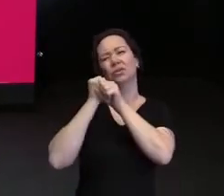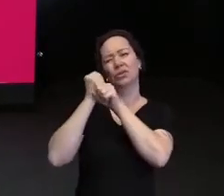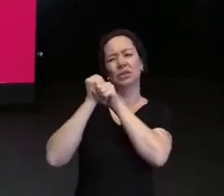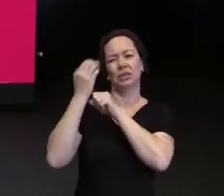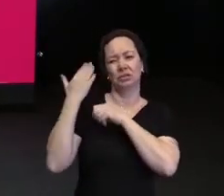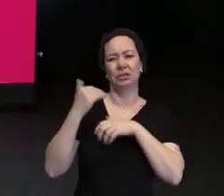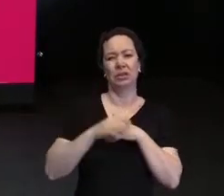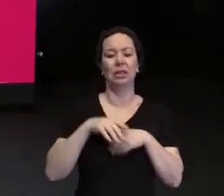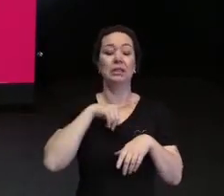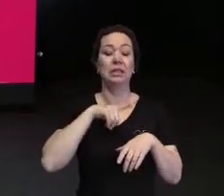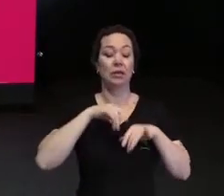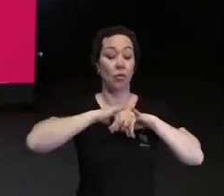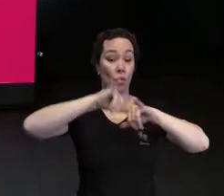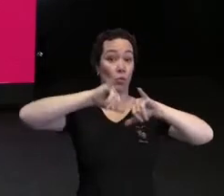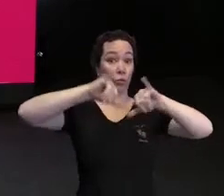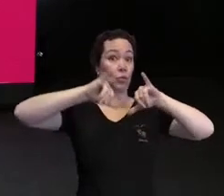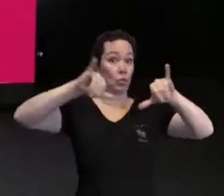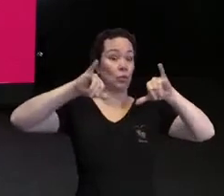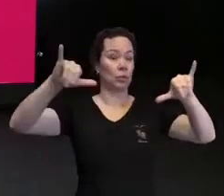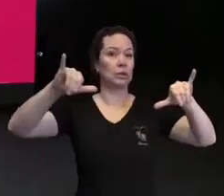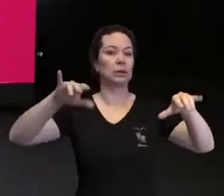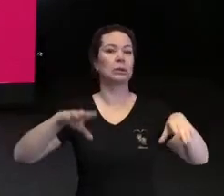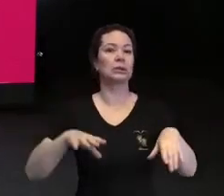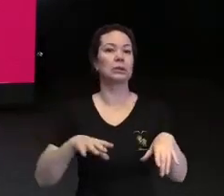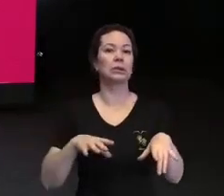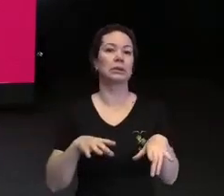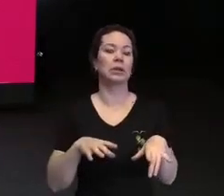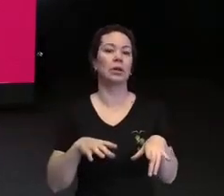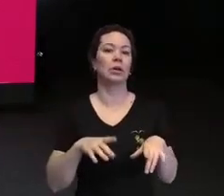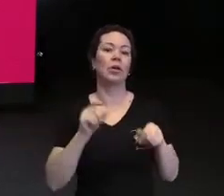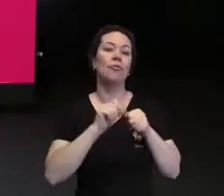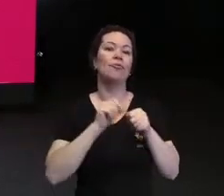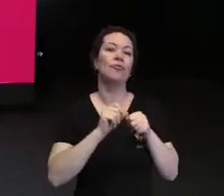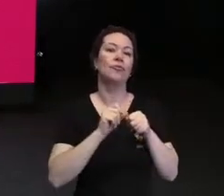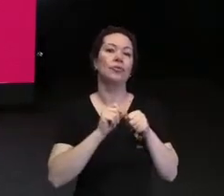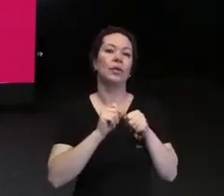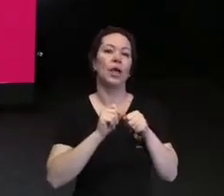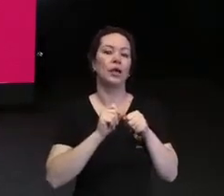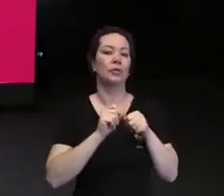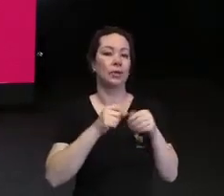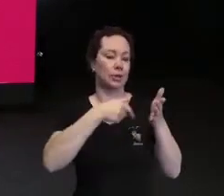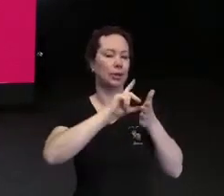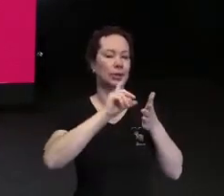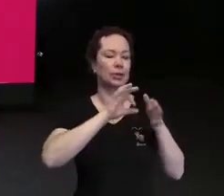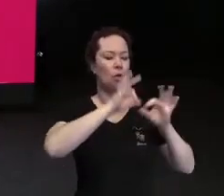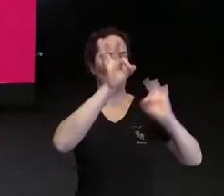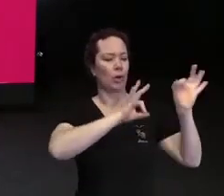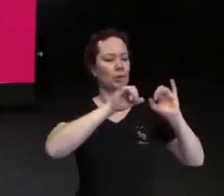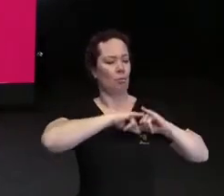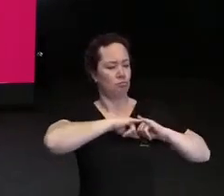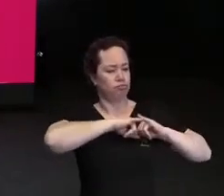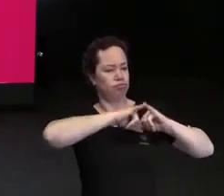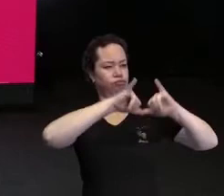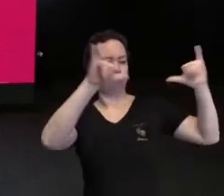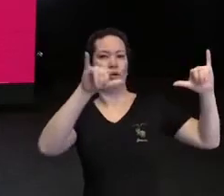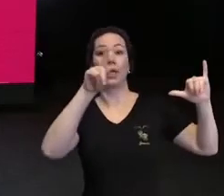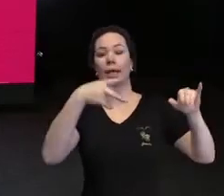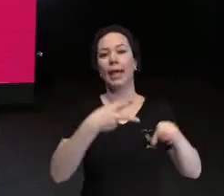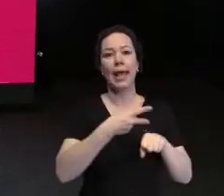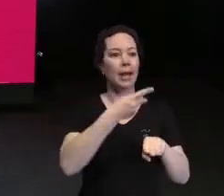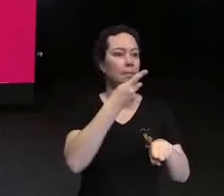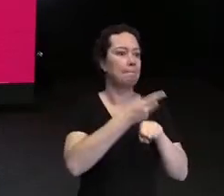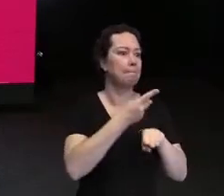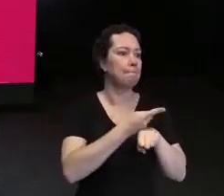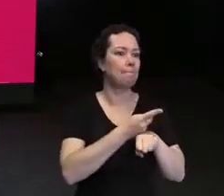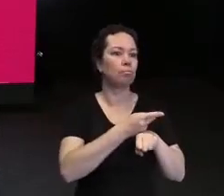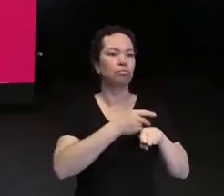houve um lançamento, foi preparado um grande lançamento, que seria um lançamento de um produto fora da caixa,